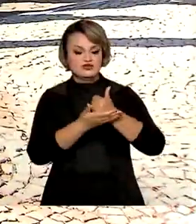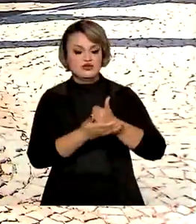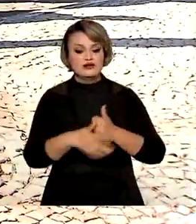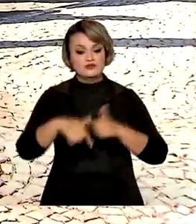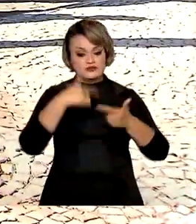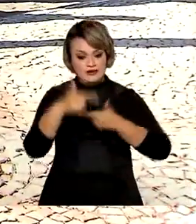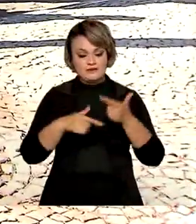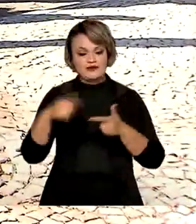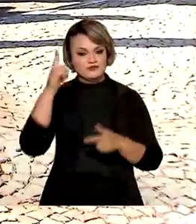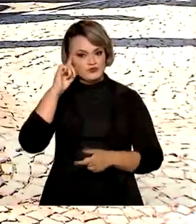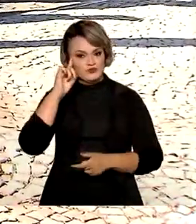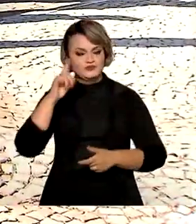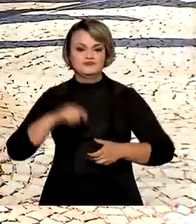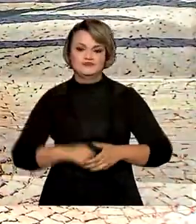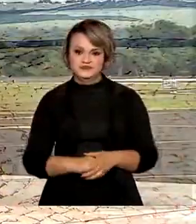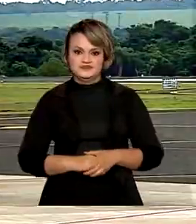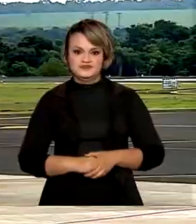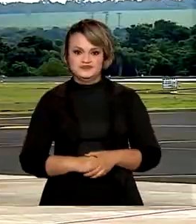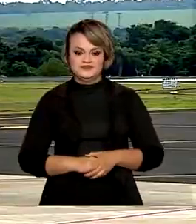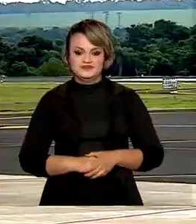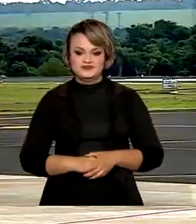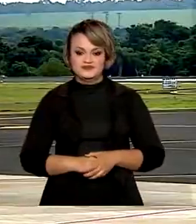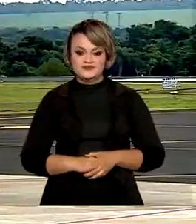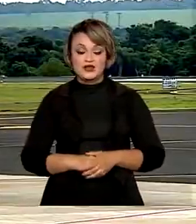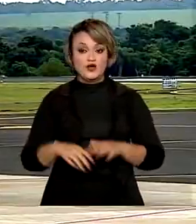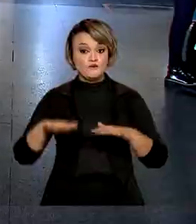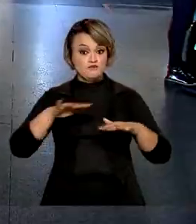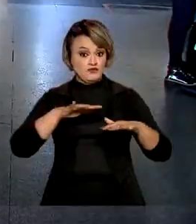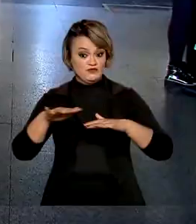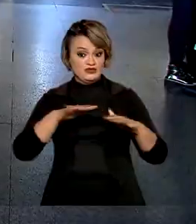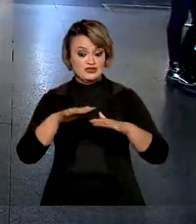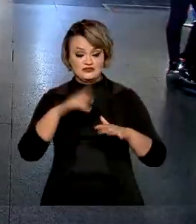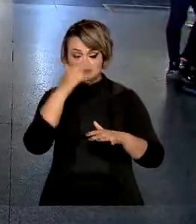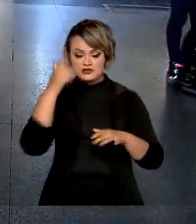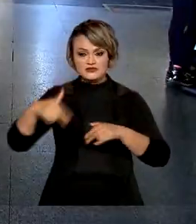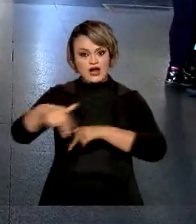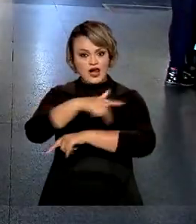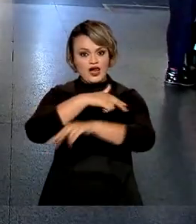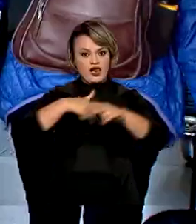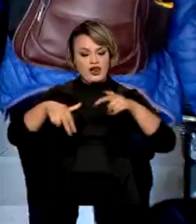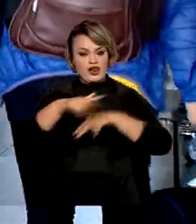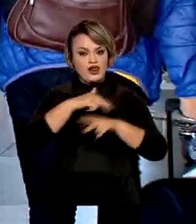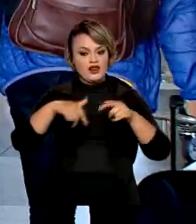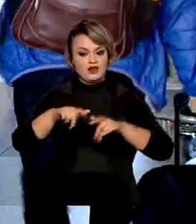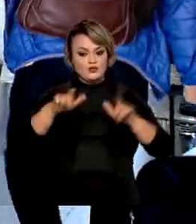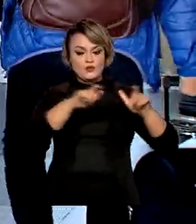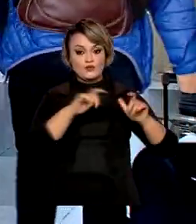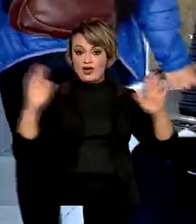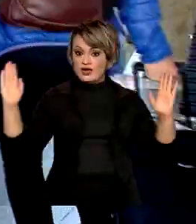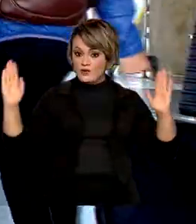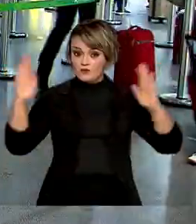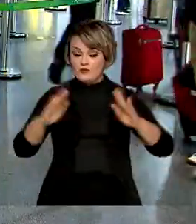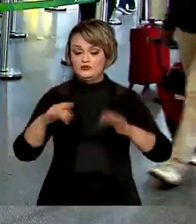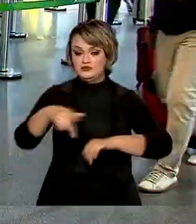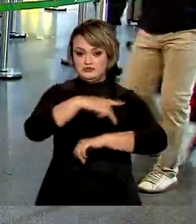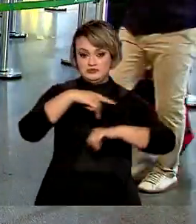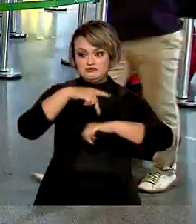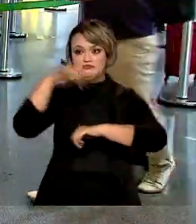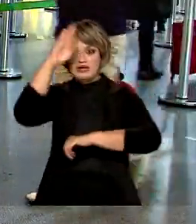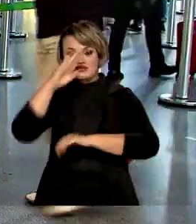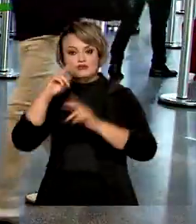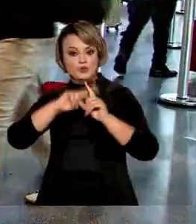nas atividades do dia a dia. E a movimentação de passageiros nos aeroportos do país